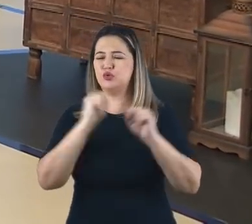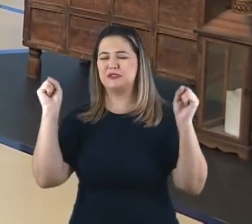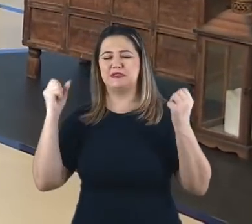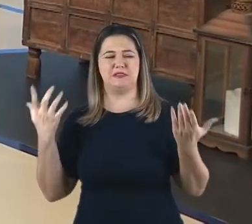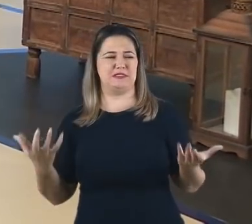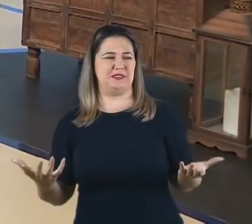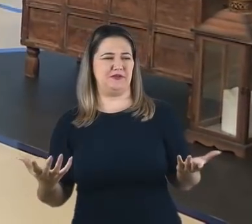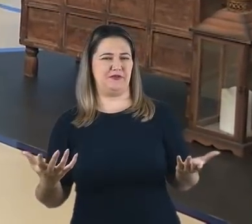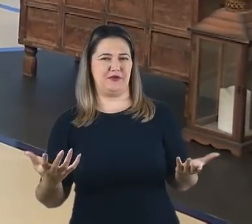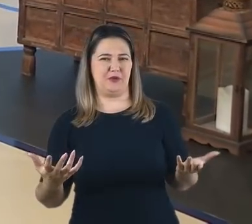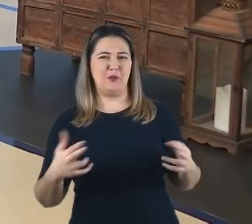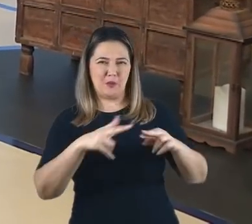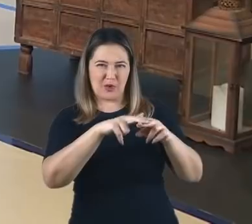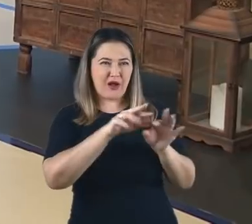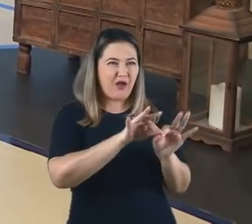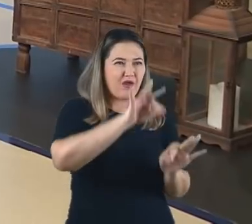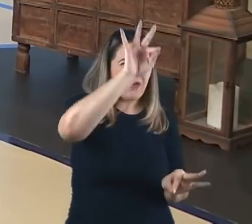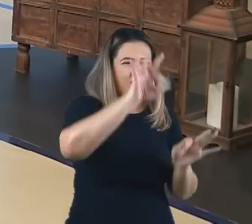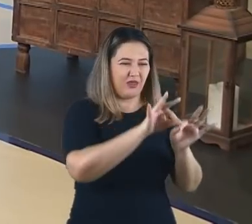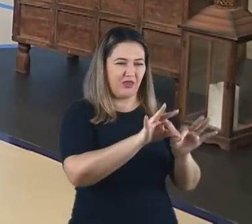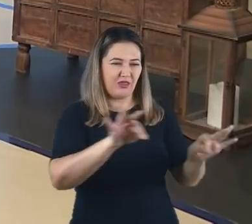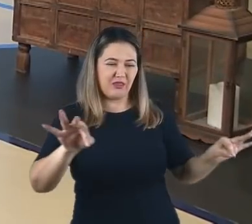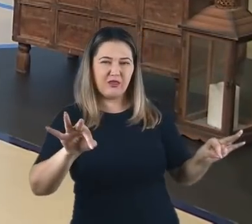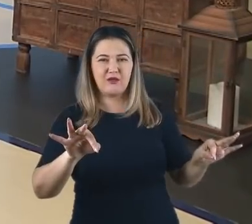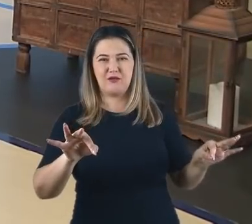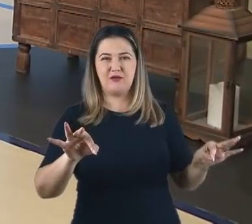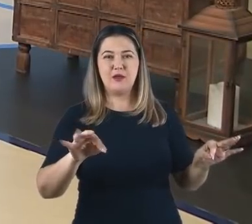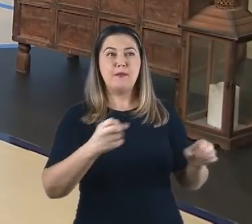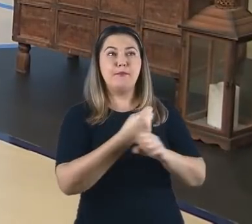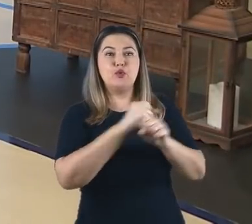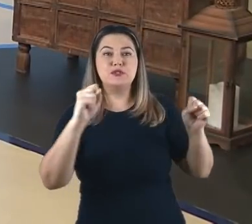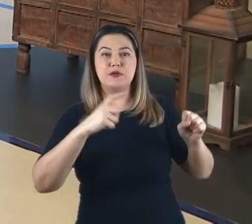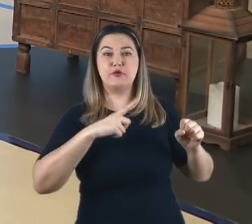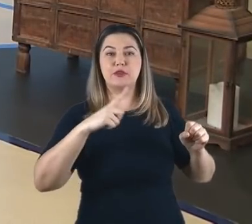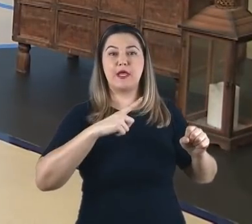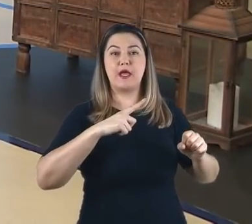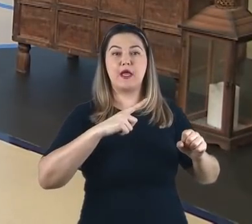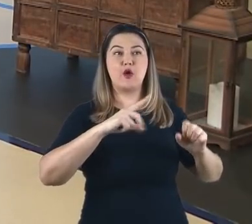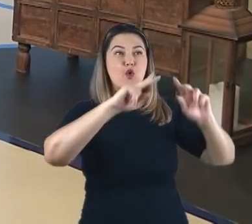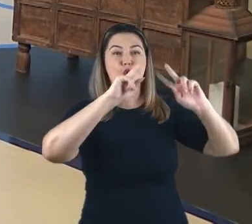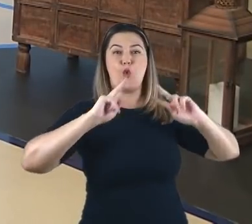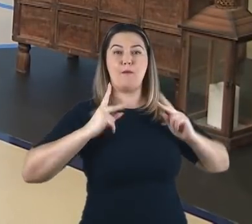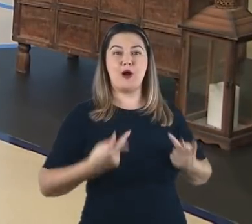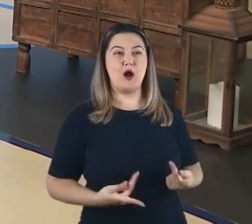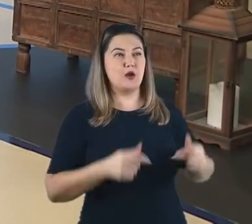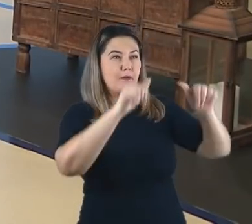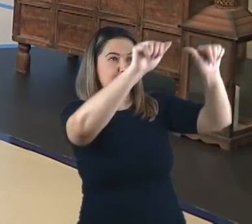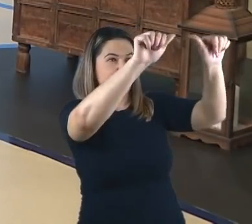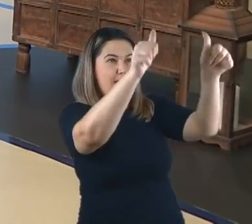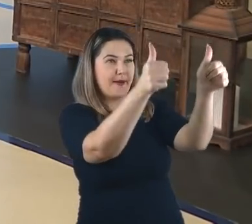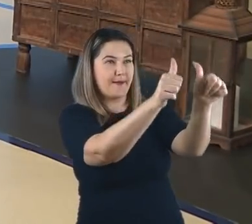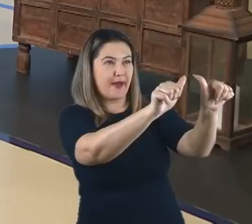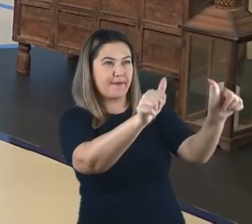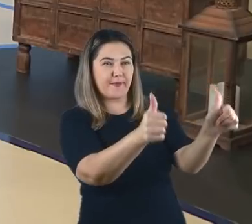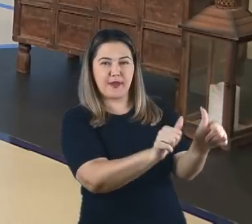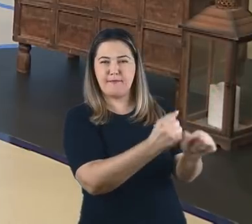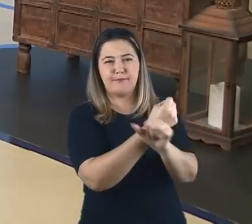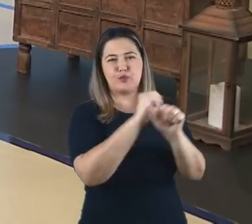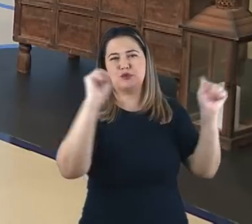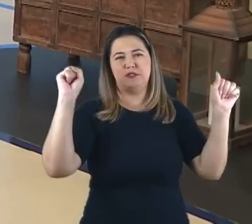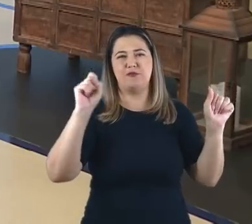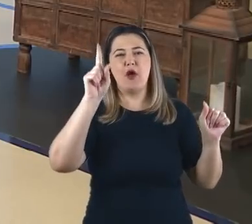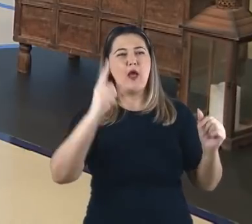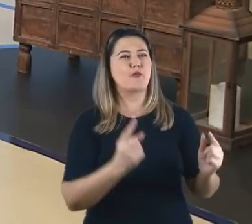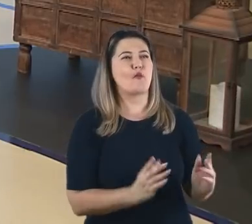Eles falam isso porque, devido às proporções da figura humana serem menores que 5 para 1, estas medidas que o texto traz